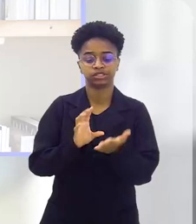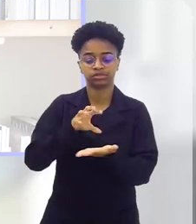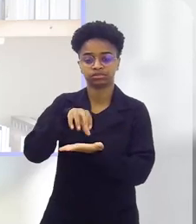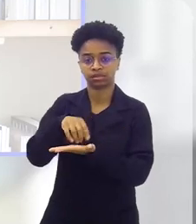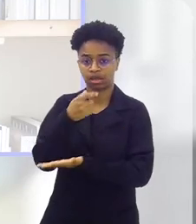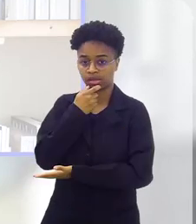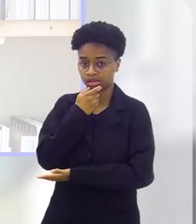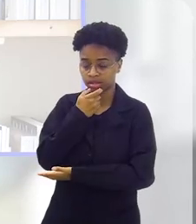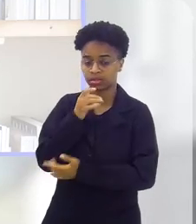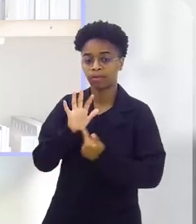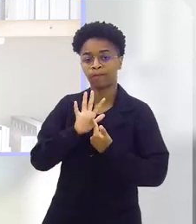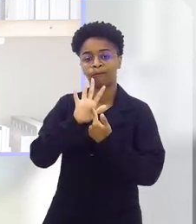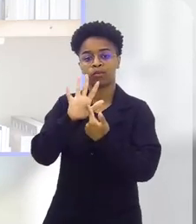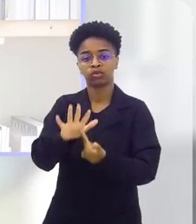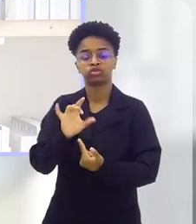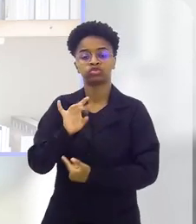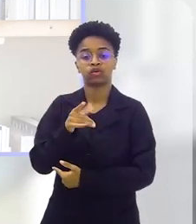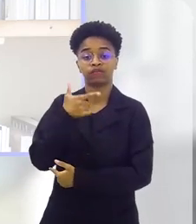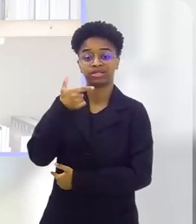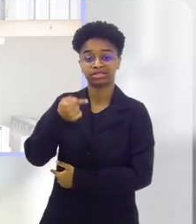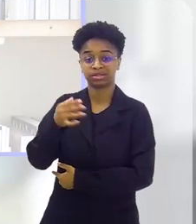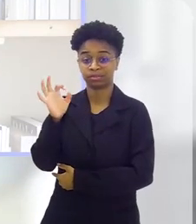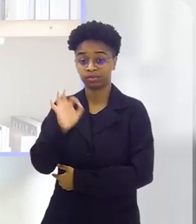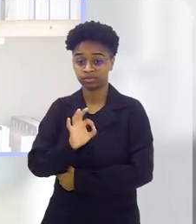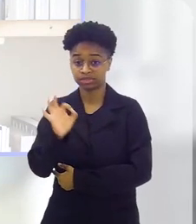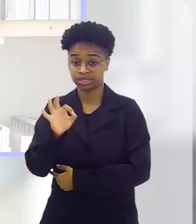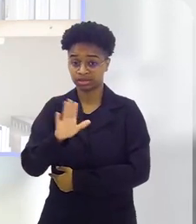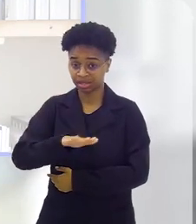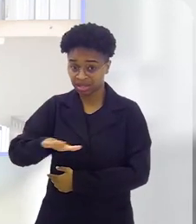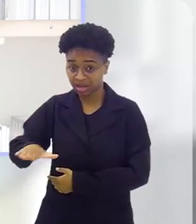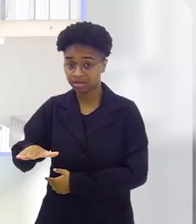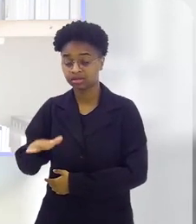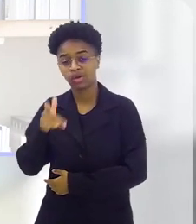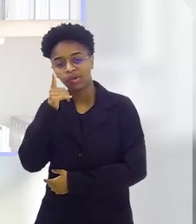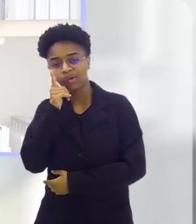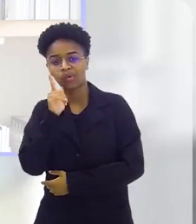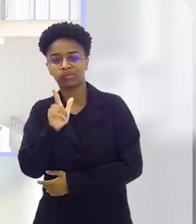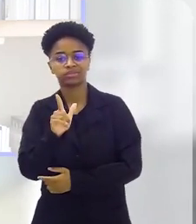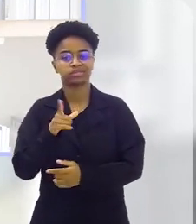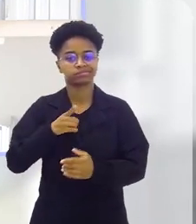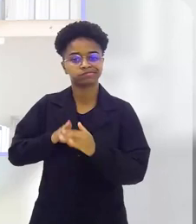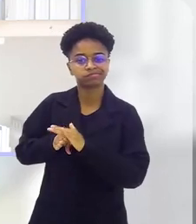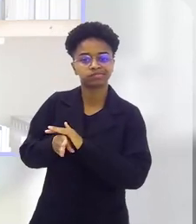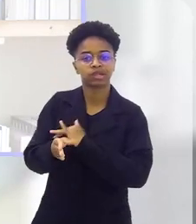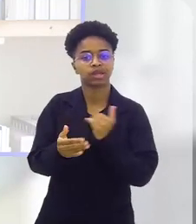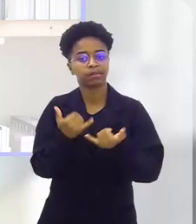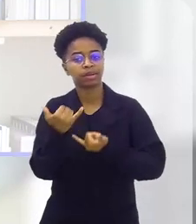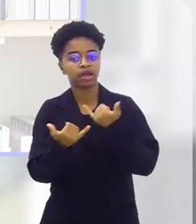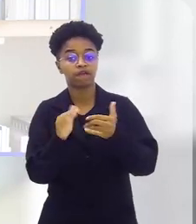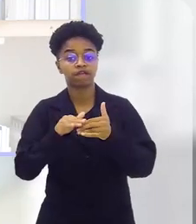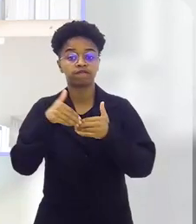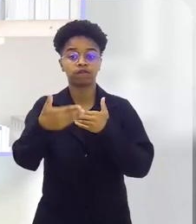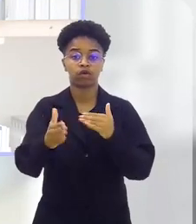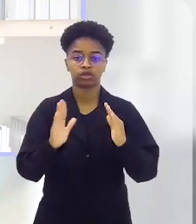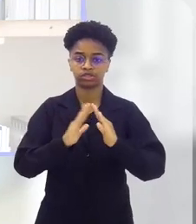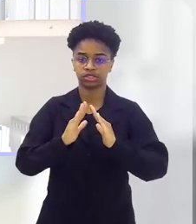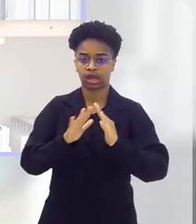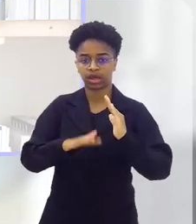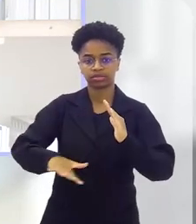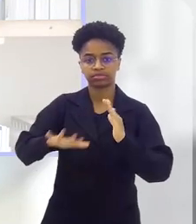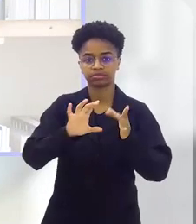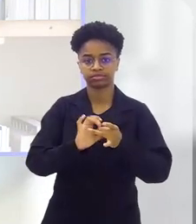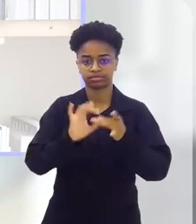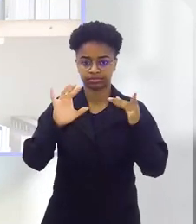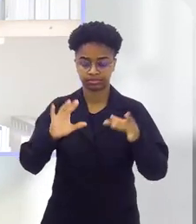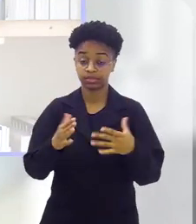realizado por uma agência inglesa mostrou que apenas 27% do público infantil tem costume de se divertir fora de casa,